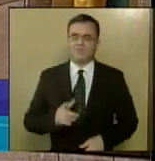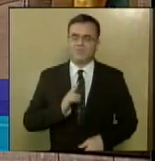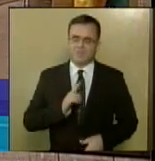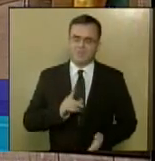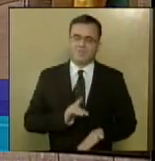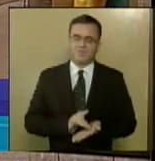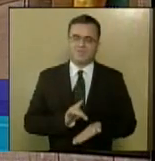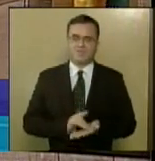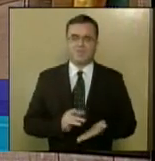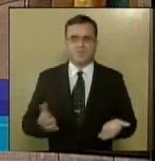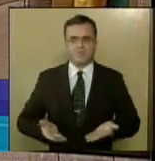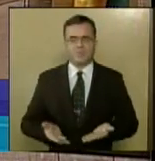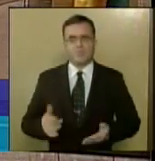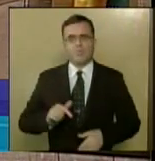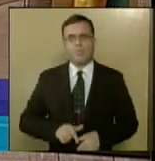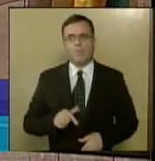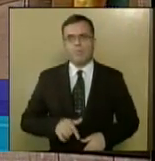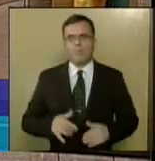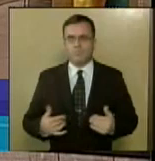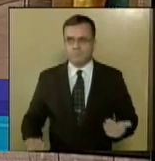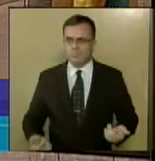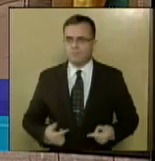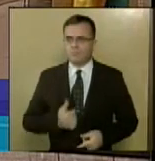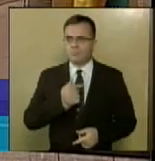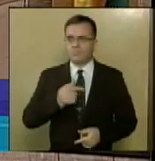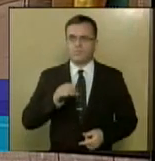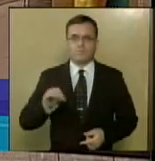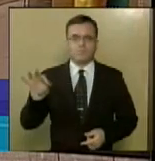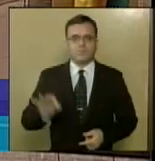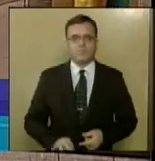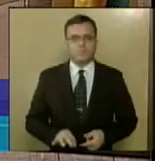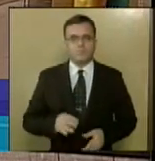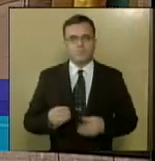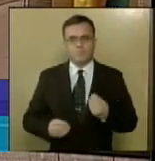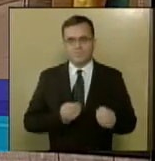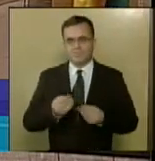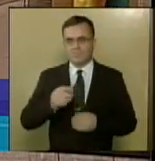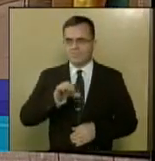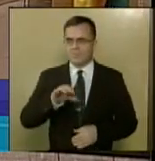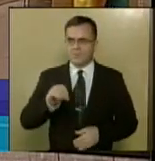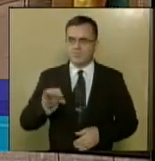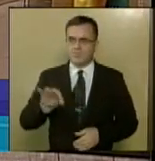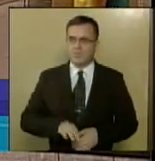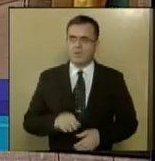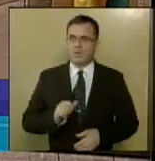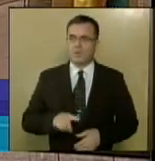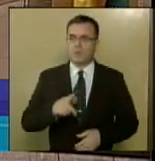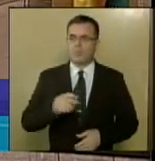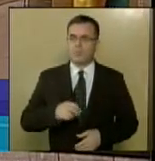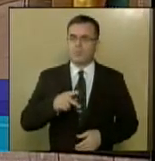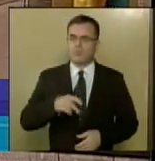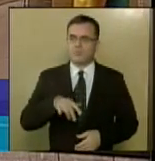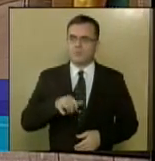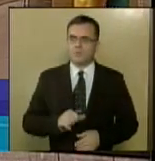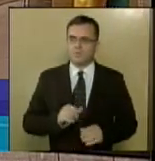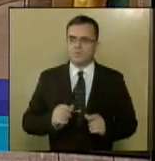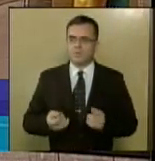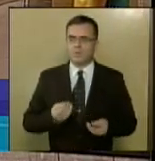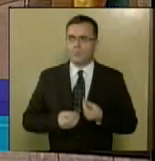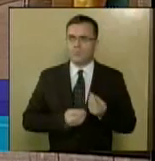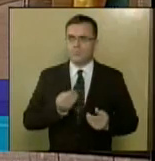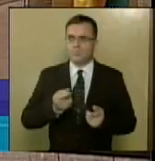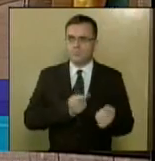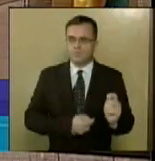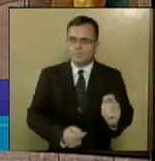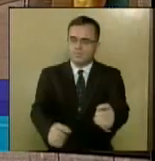a economia da água na hidroponia é de 70% e na aquaponia é de 90%, gerando essa grande economia tão necessária